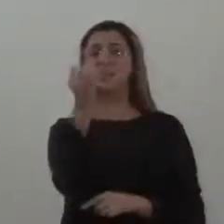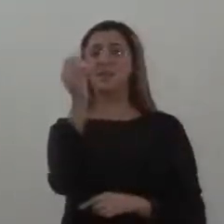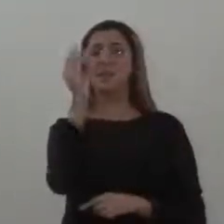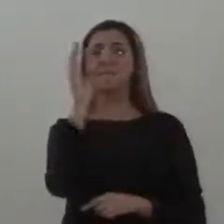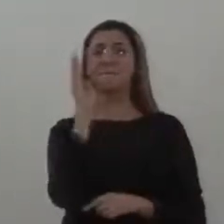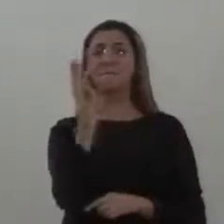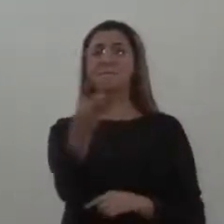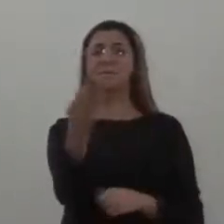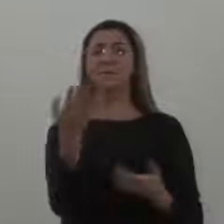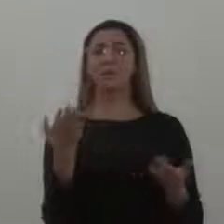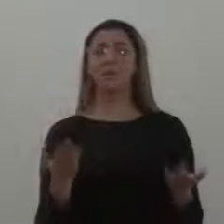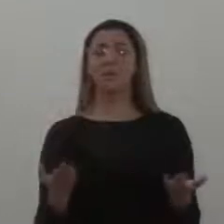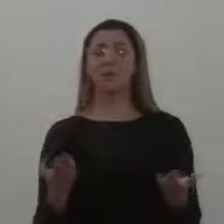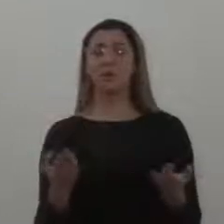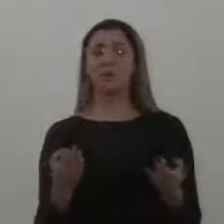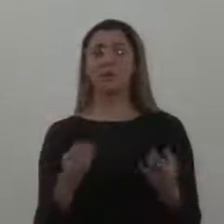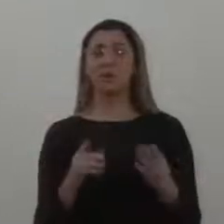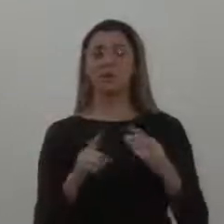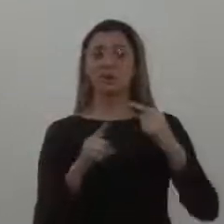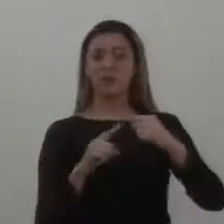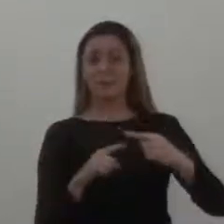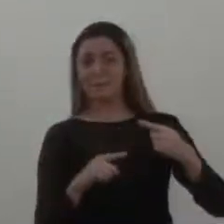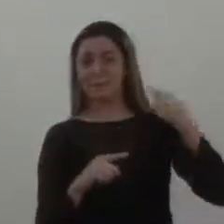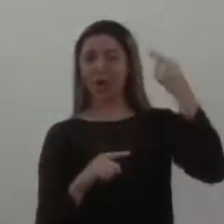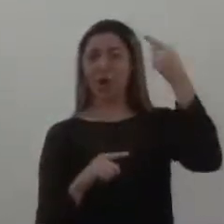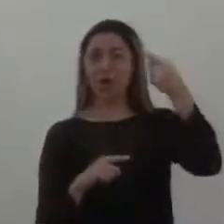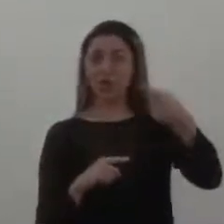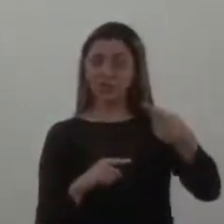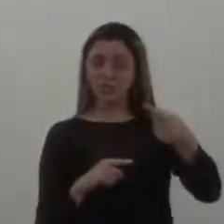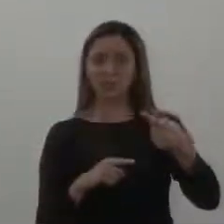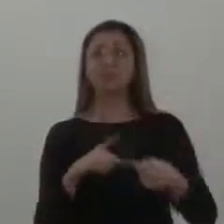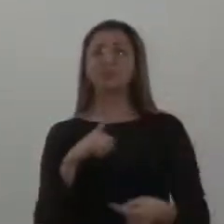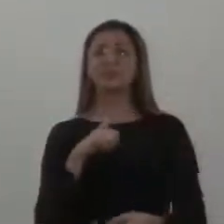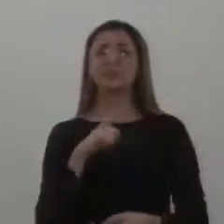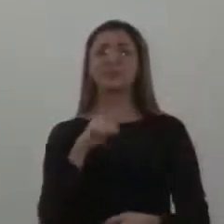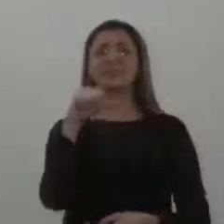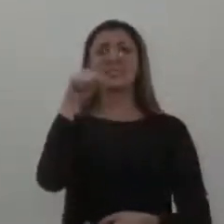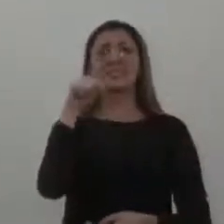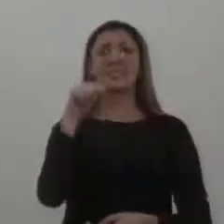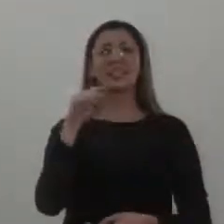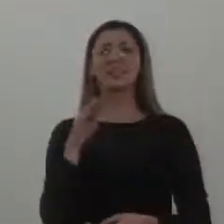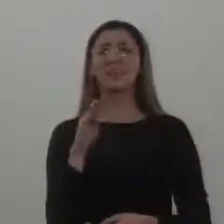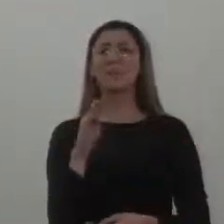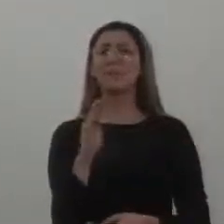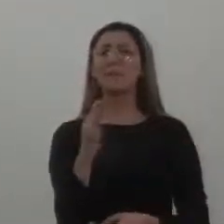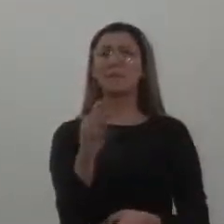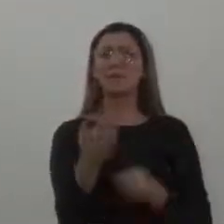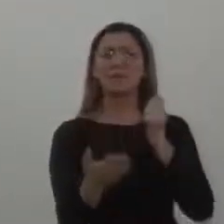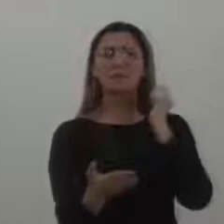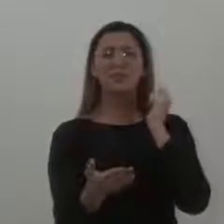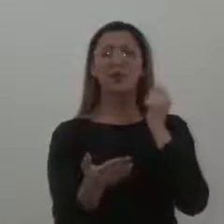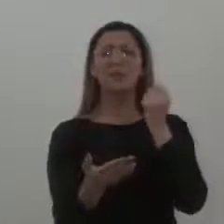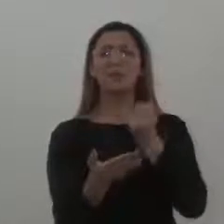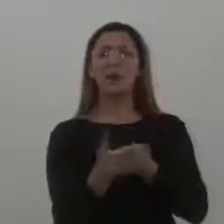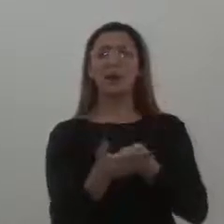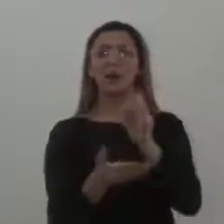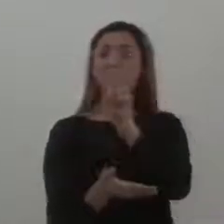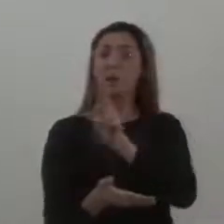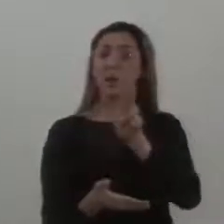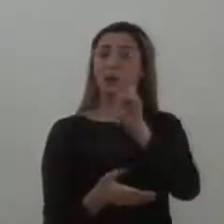Quem for o próximo executivo na próxima rejeição, ele vai ter 7,8 milhões de eliminação pública para gastar por ano.